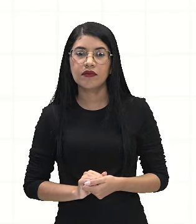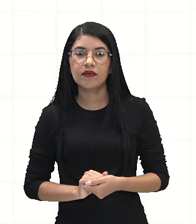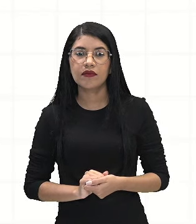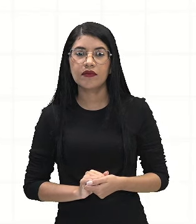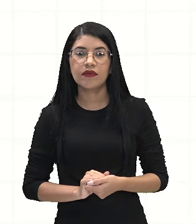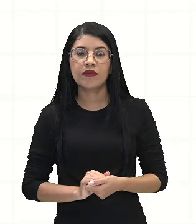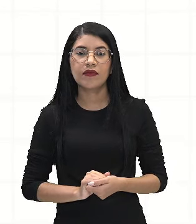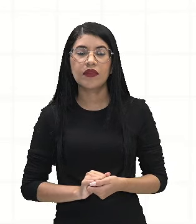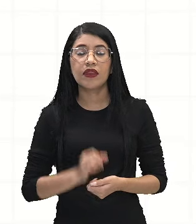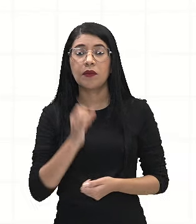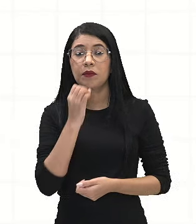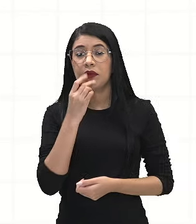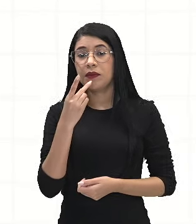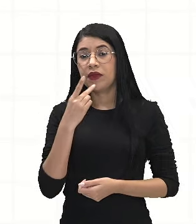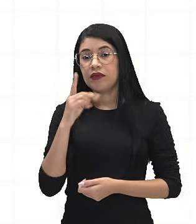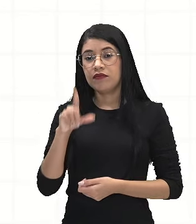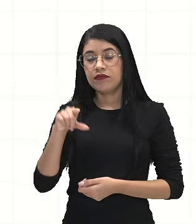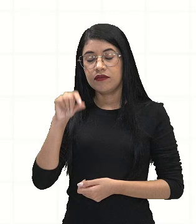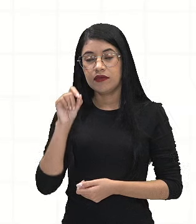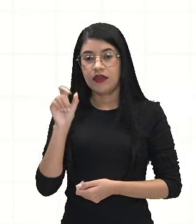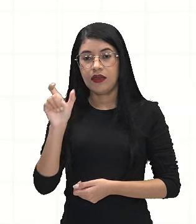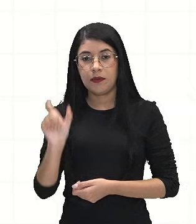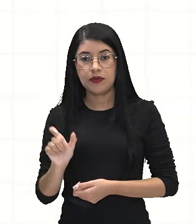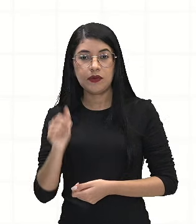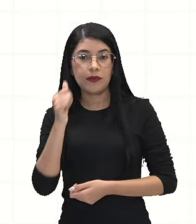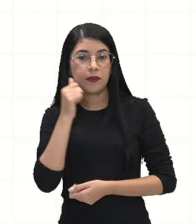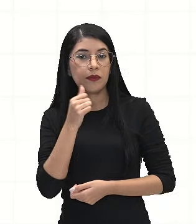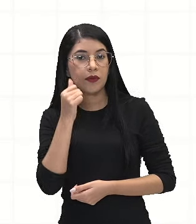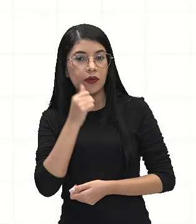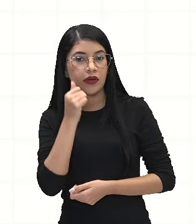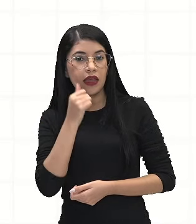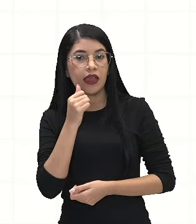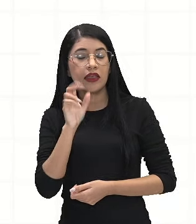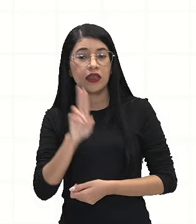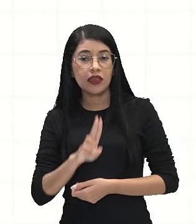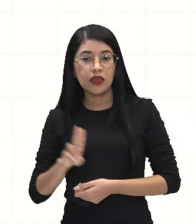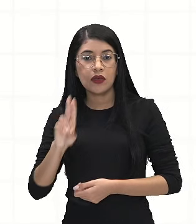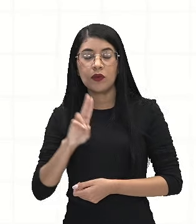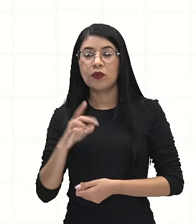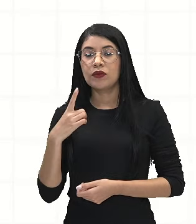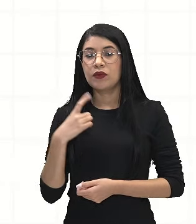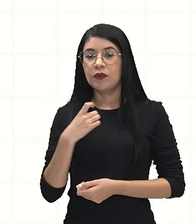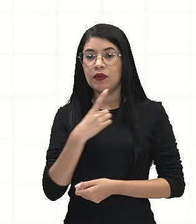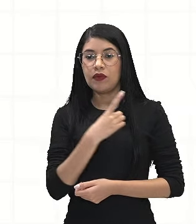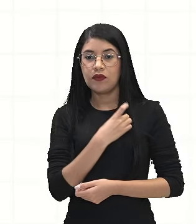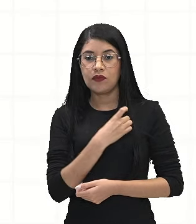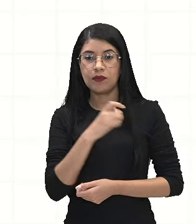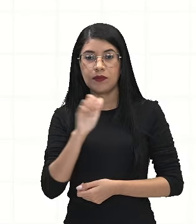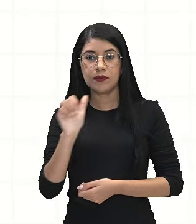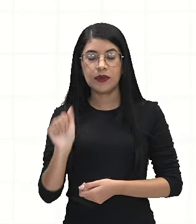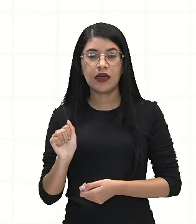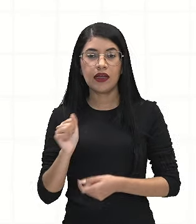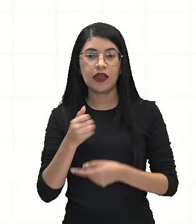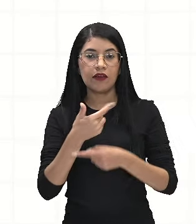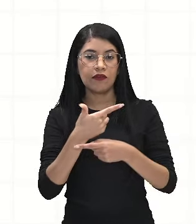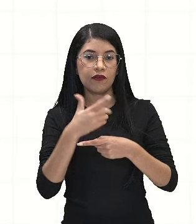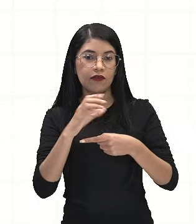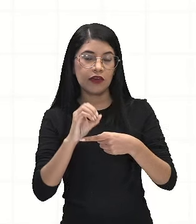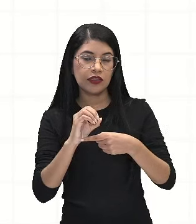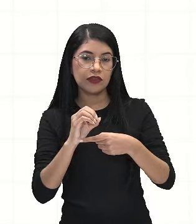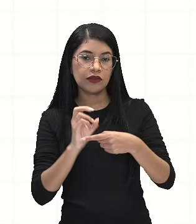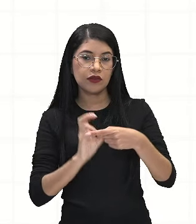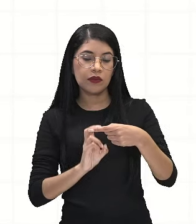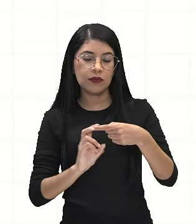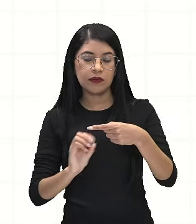Então, a probabilidade de escolher uma mulher, sendo que essa mulher é usuária do perfume A, é de 20 sobre 50.